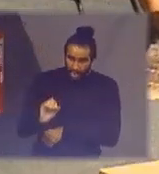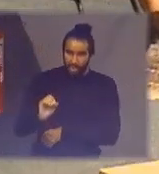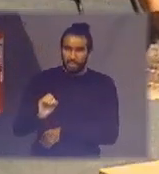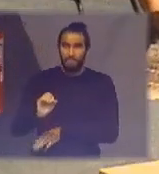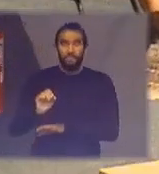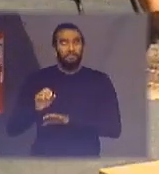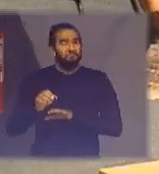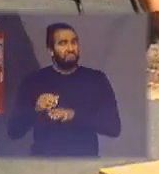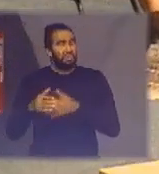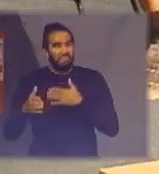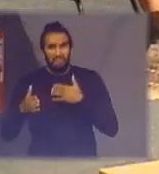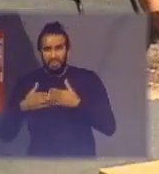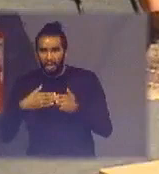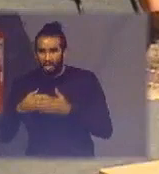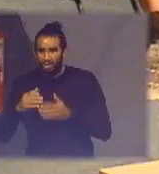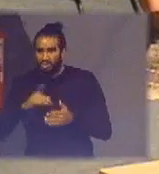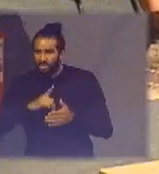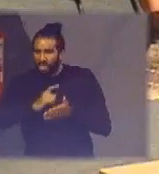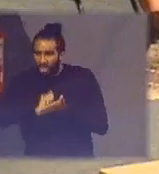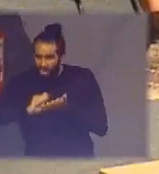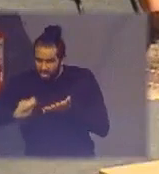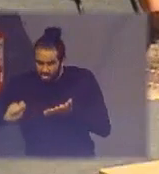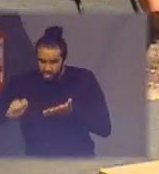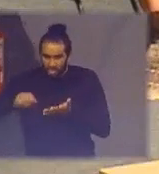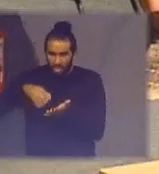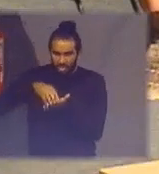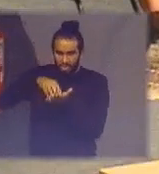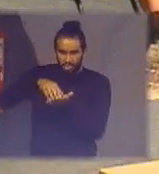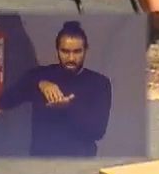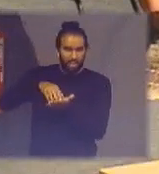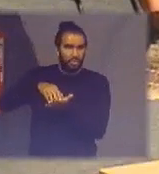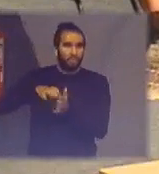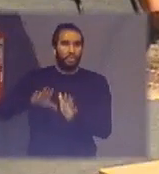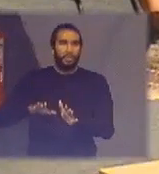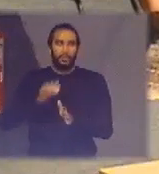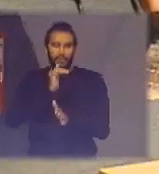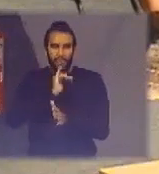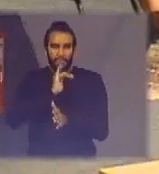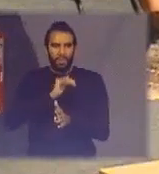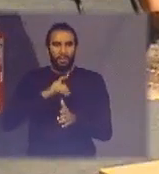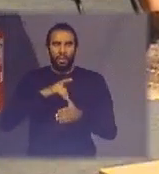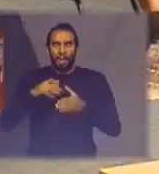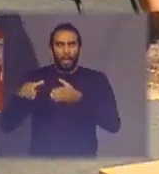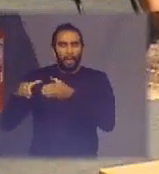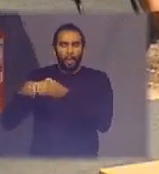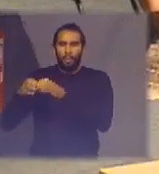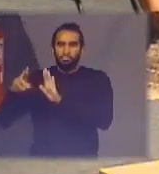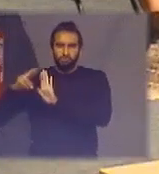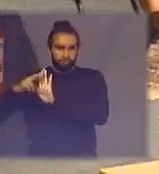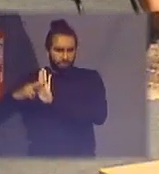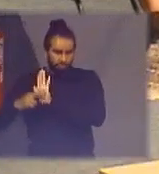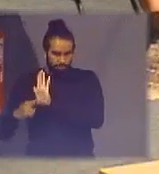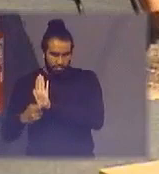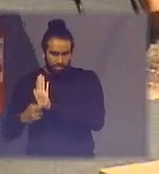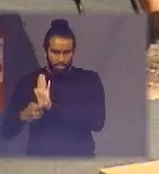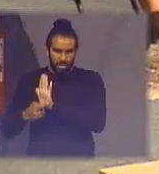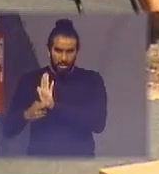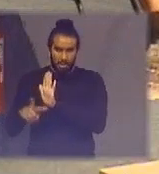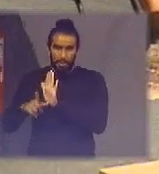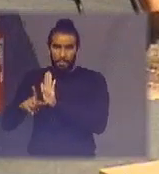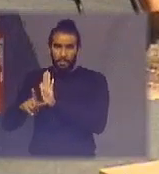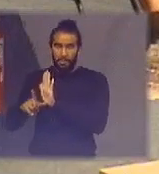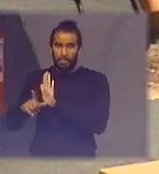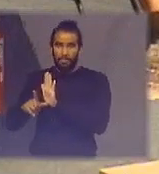independente da assinatura do acordo setorial que nada mais é do que um conjunto de regras para se atender